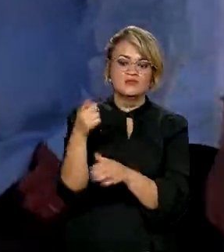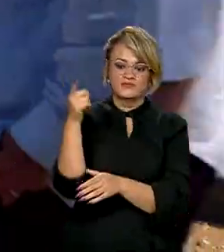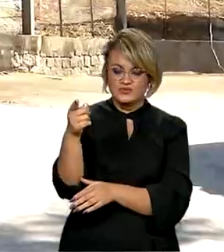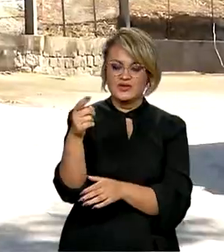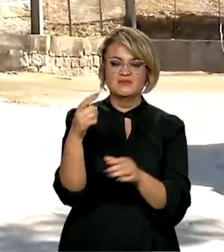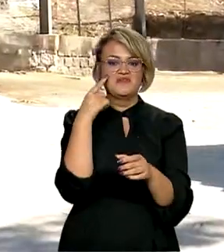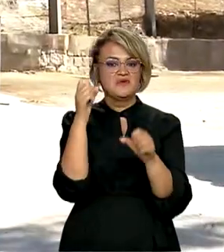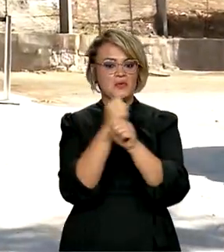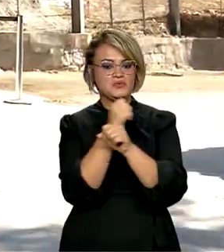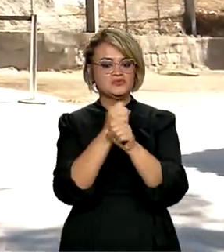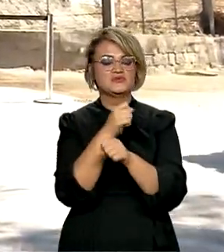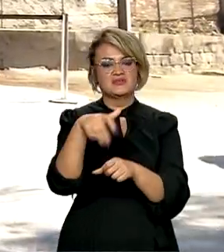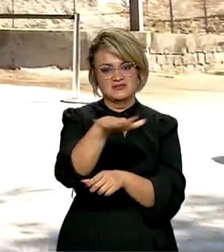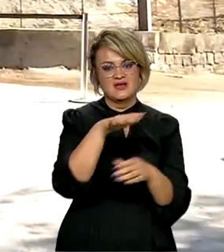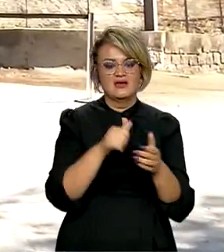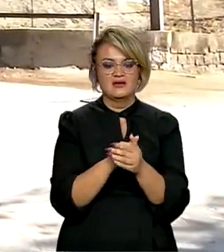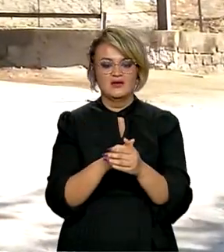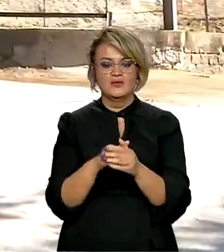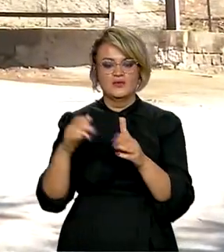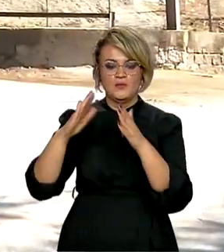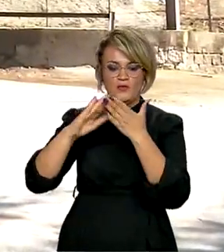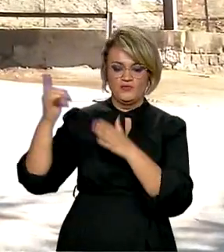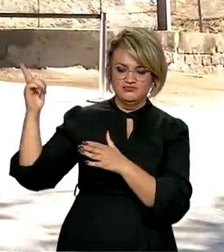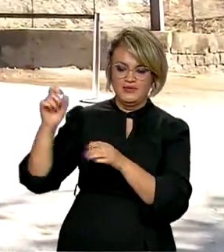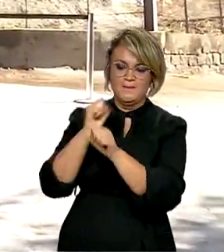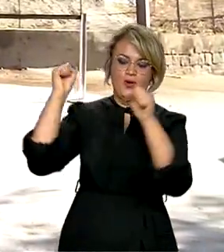a construção do túnel, sob o morro Luiz Bom.